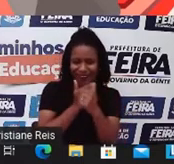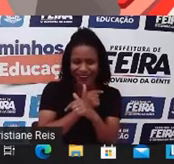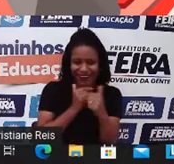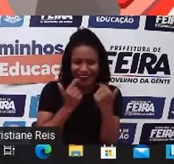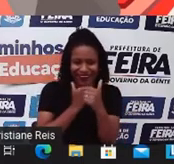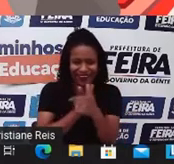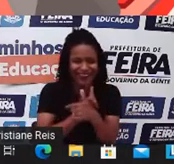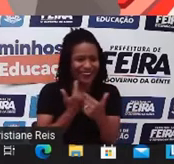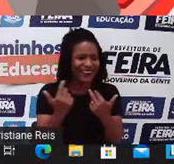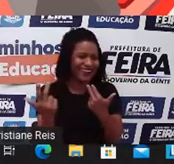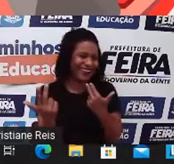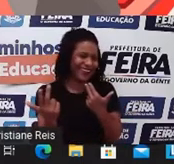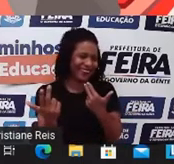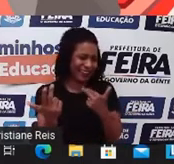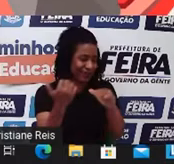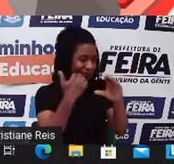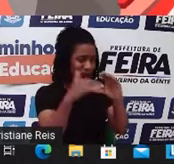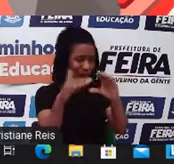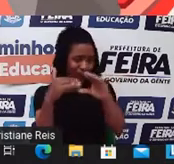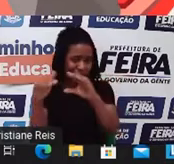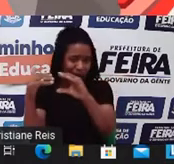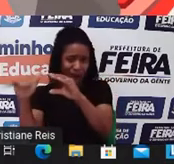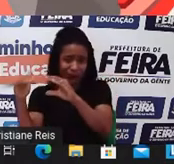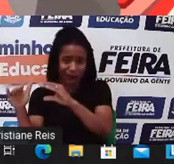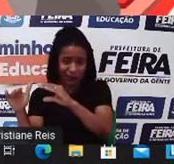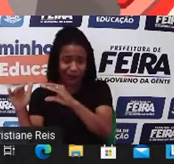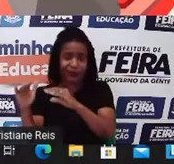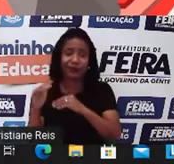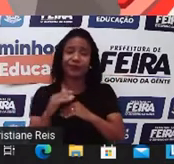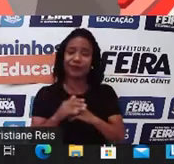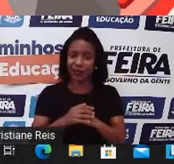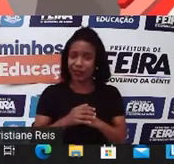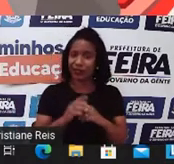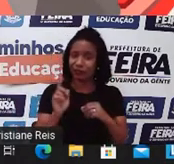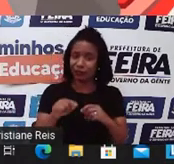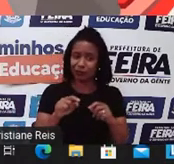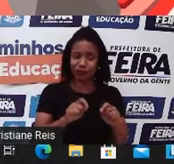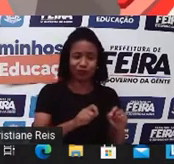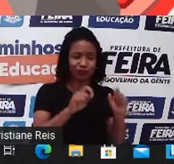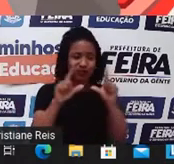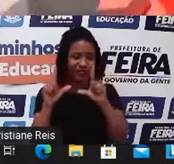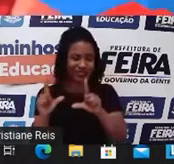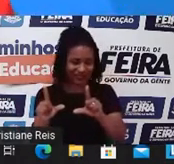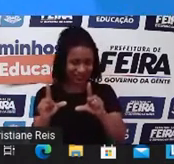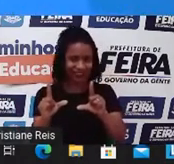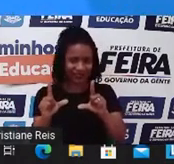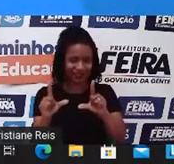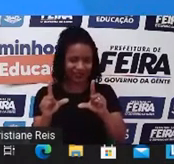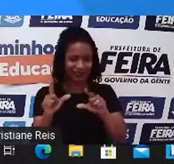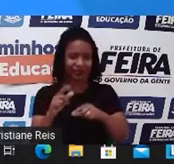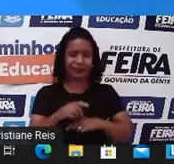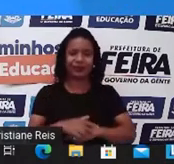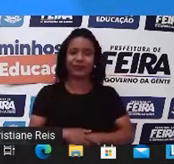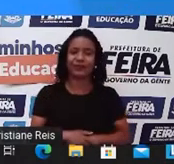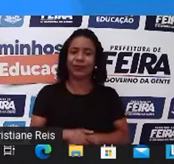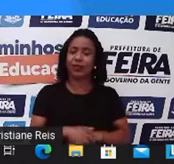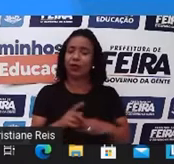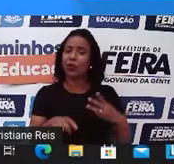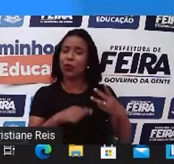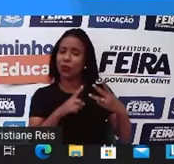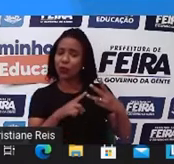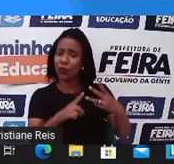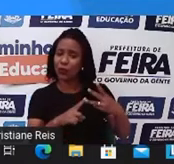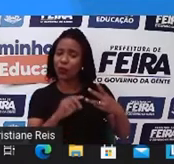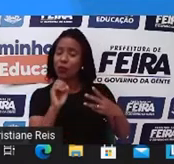se divirtam e para que eles possam clicar e explorar. Ou nós